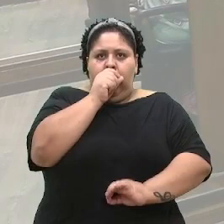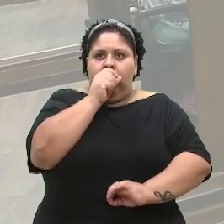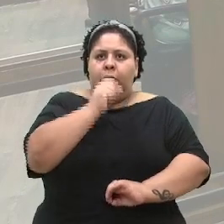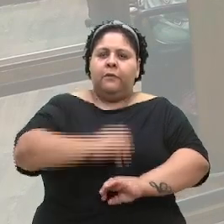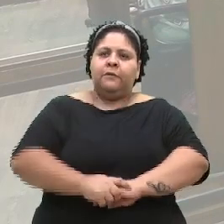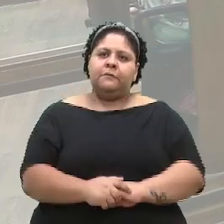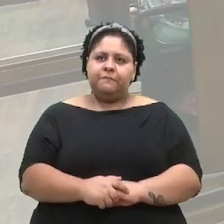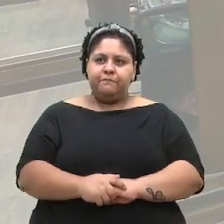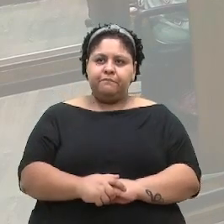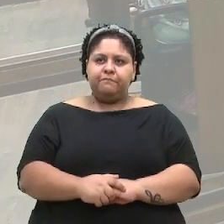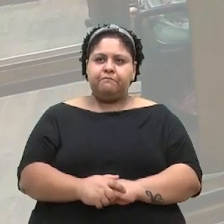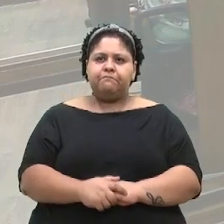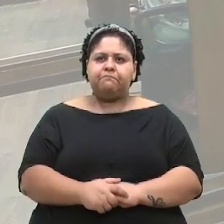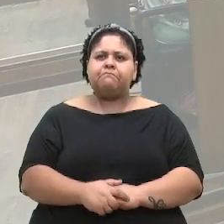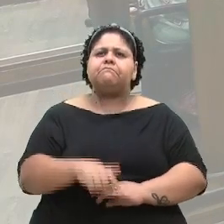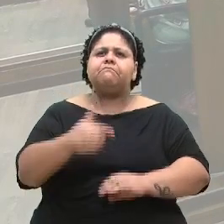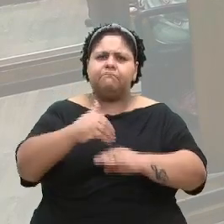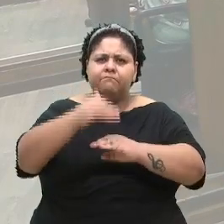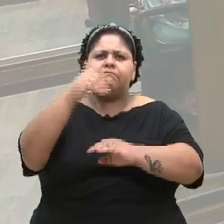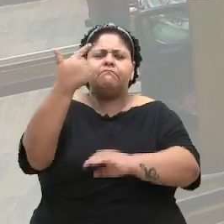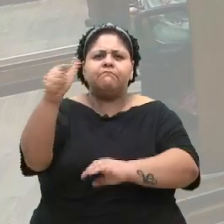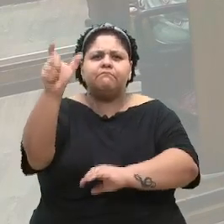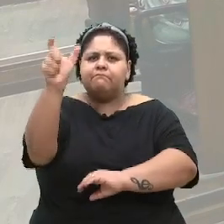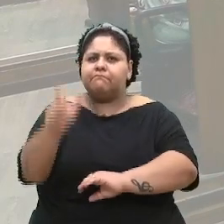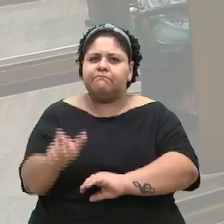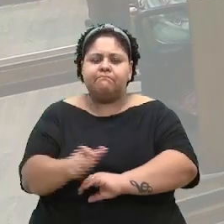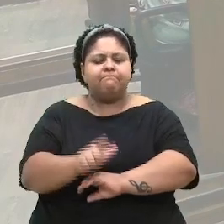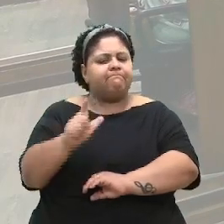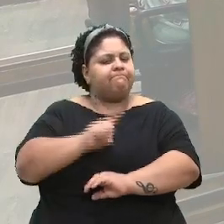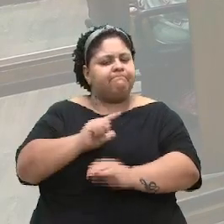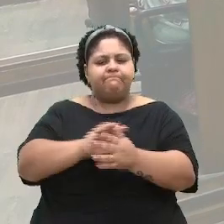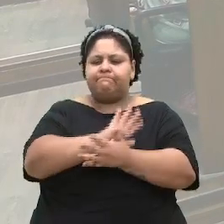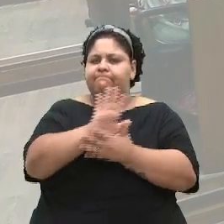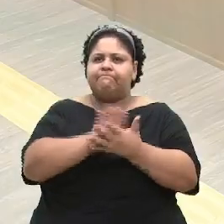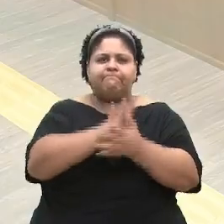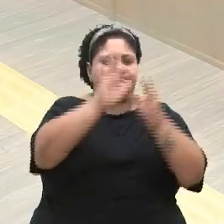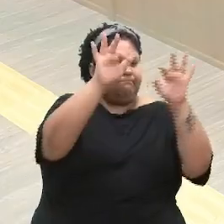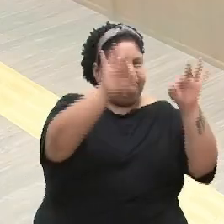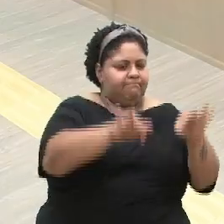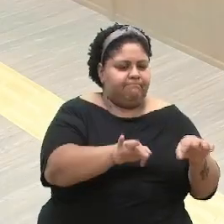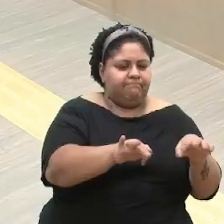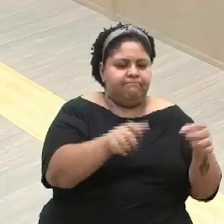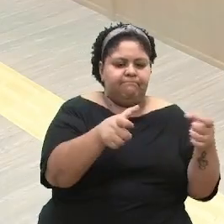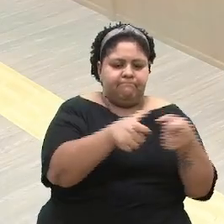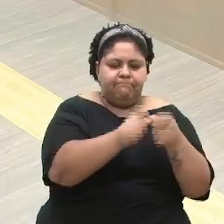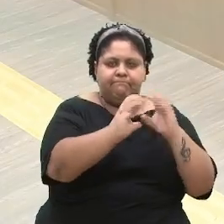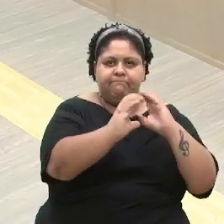Mais alguma inscrição? Não havendo inscrições, encerramos as pequenas comunicações.